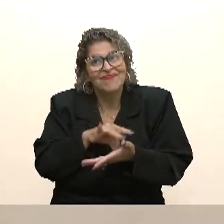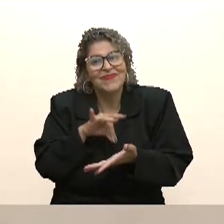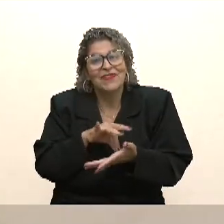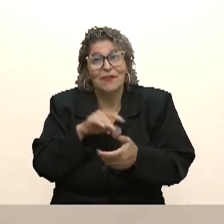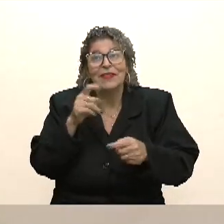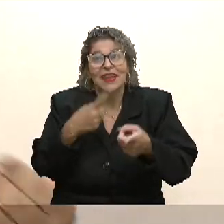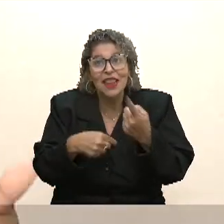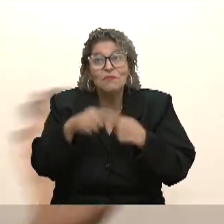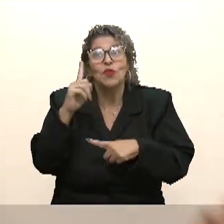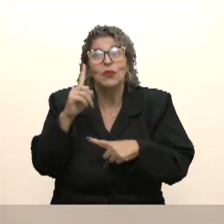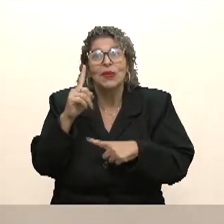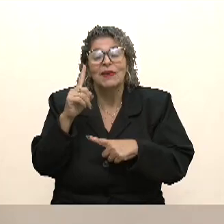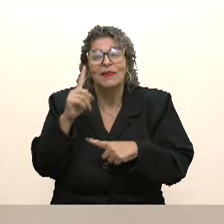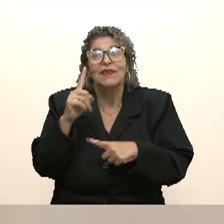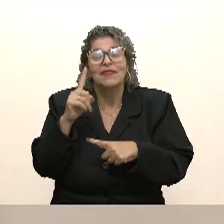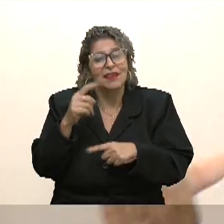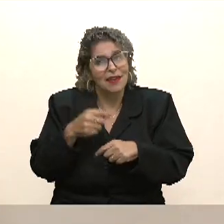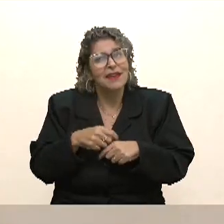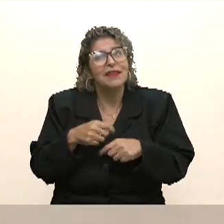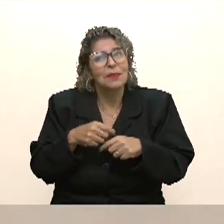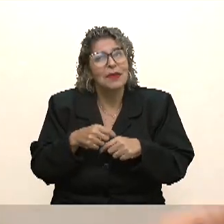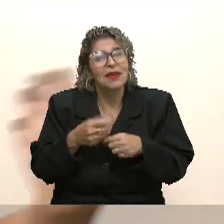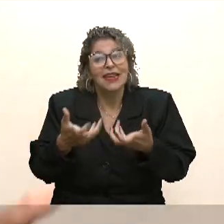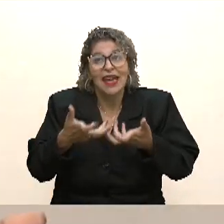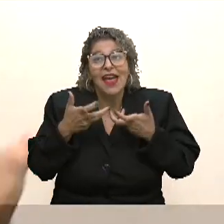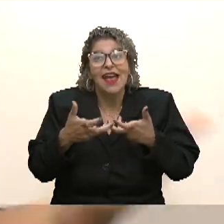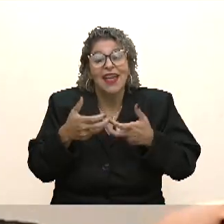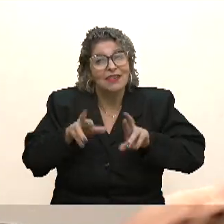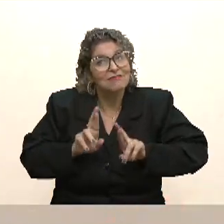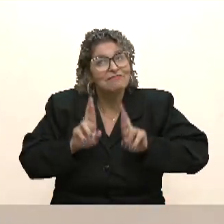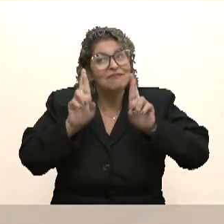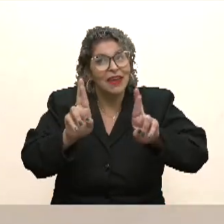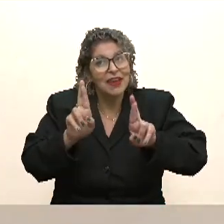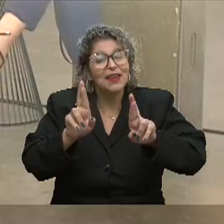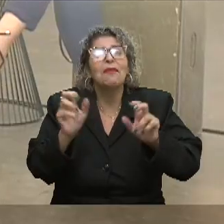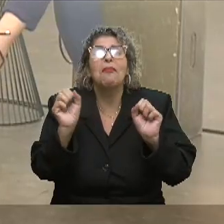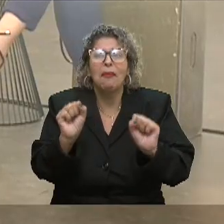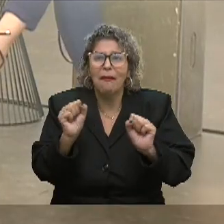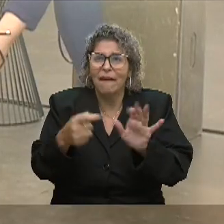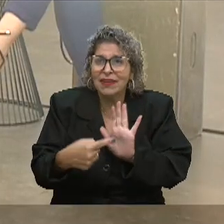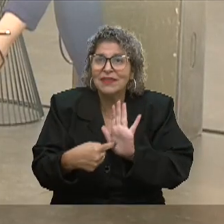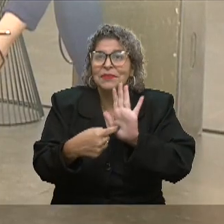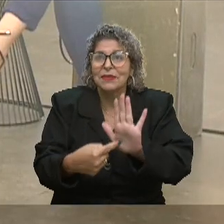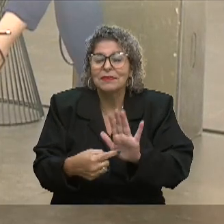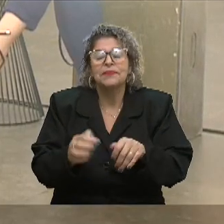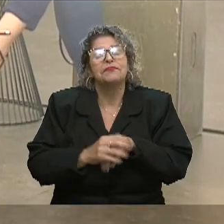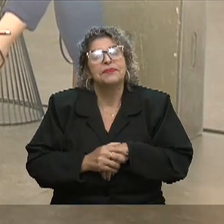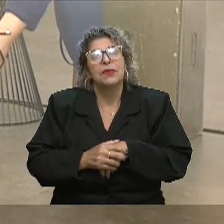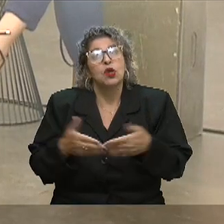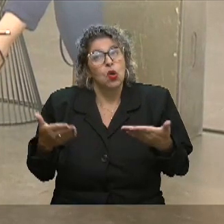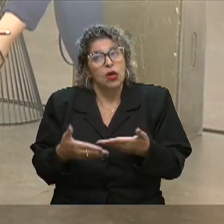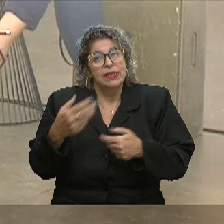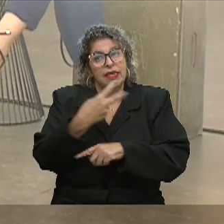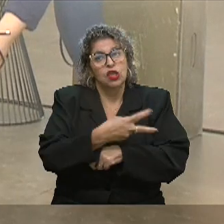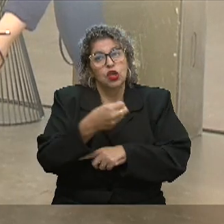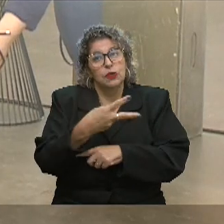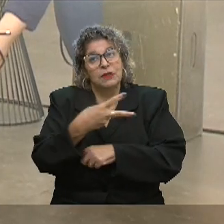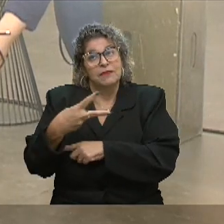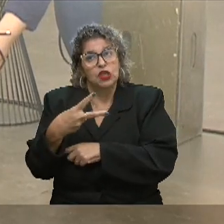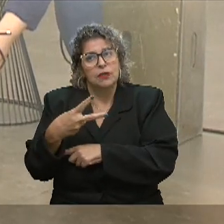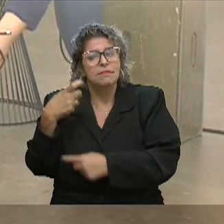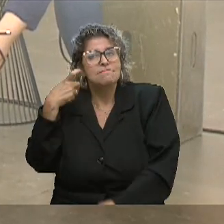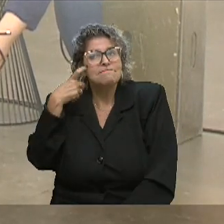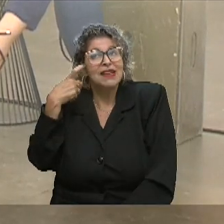grandes mudanças. E as mudanças que a gente tanto espera, pode estar aí, né? Hoje, gente está em 2022 e